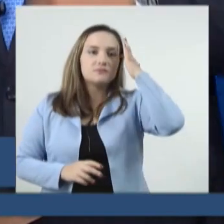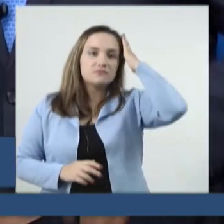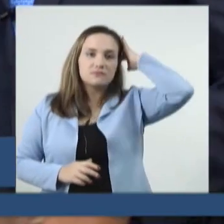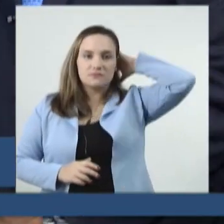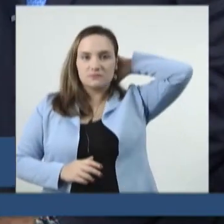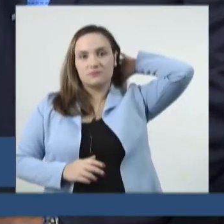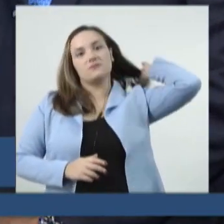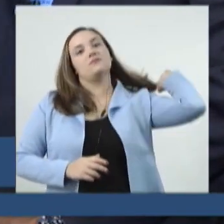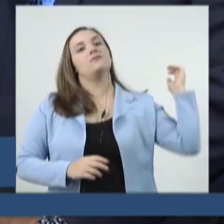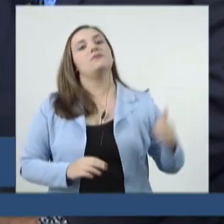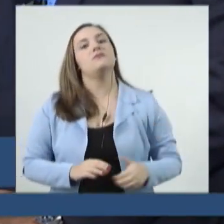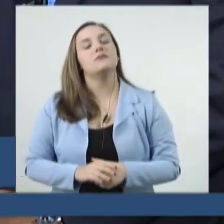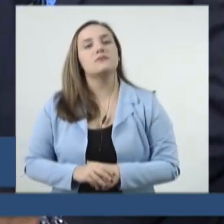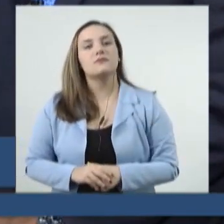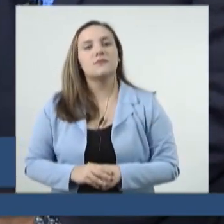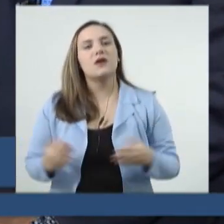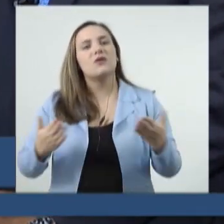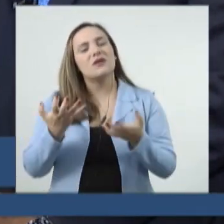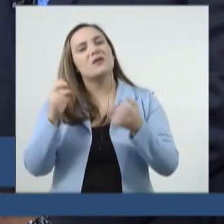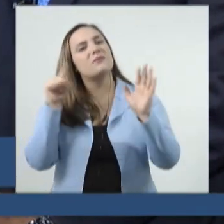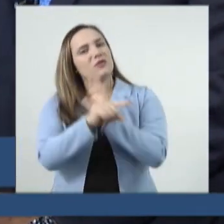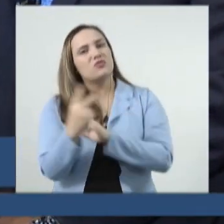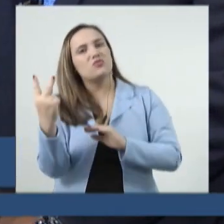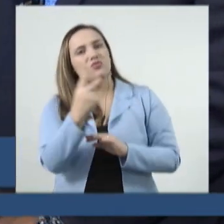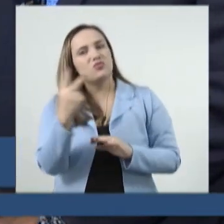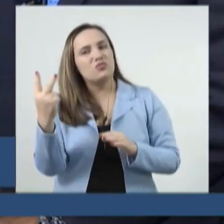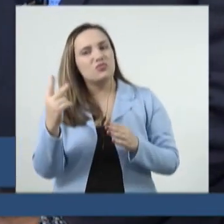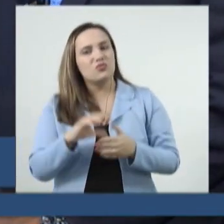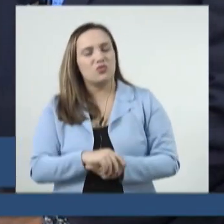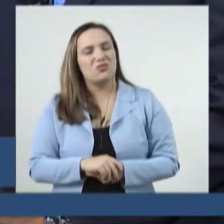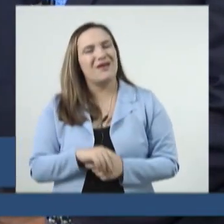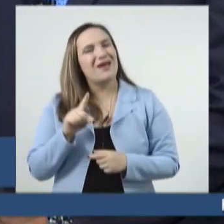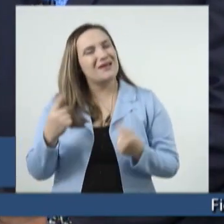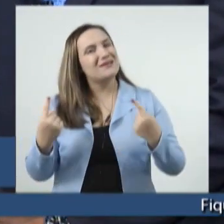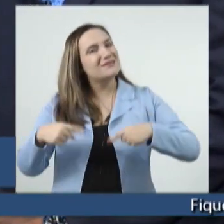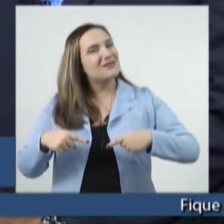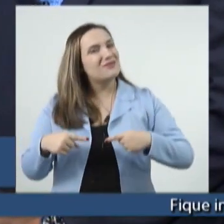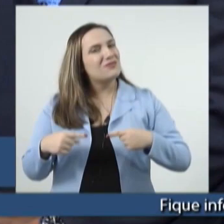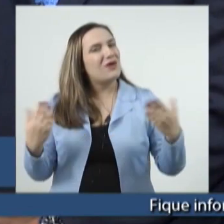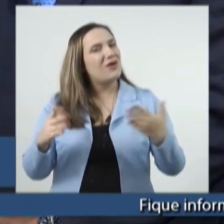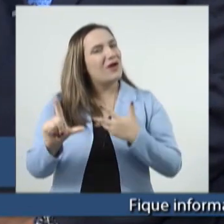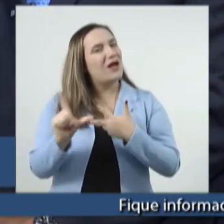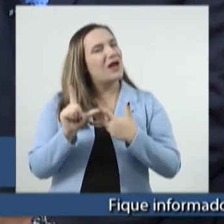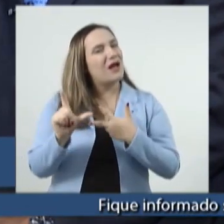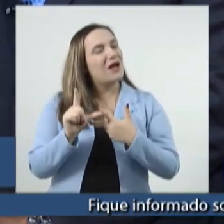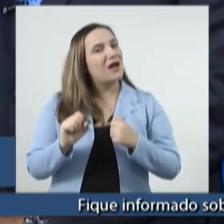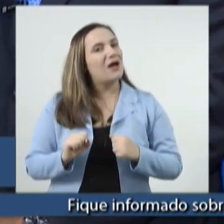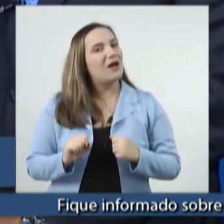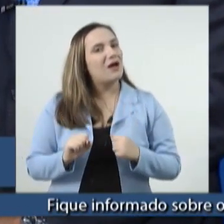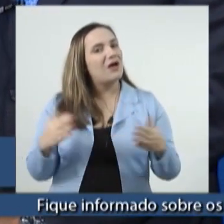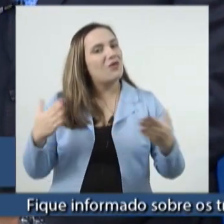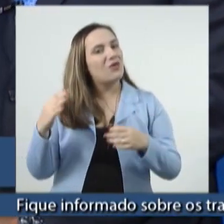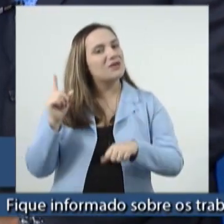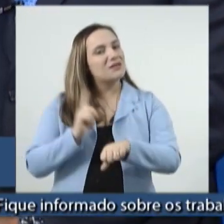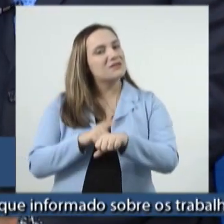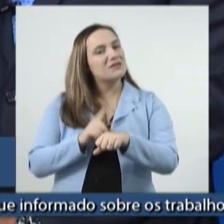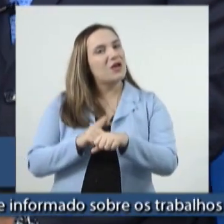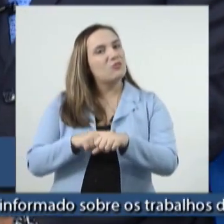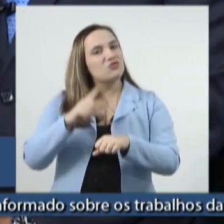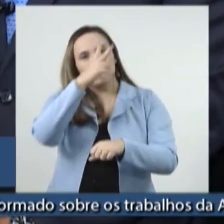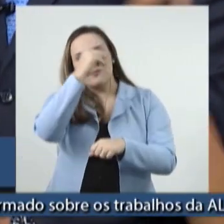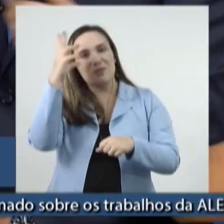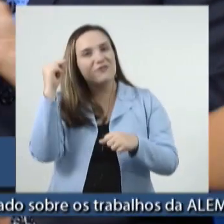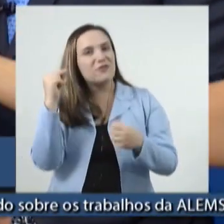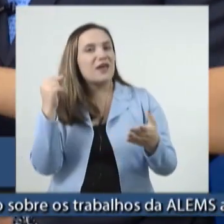Paulo também queria saber dos senhores, é desafiador o modo legislativo no ano de eleição do municipal ou